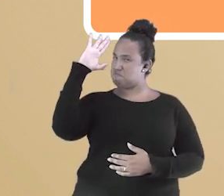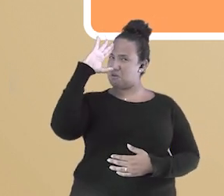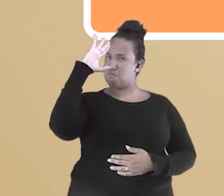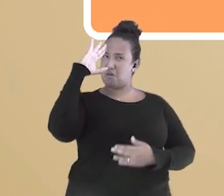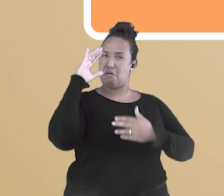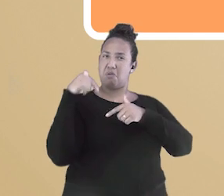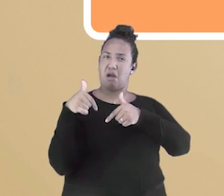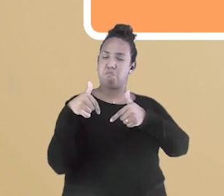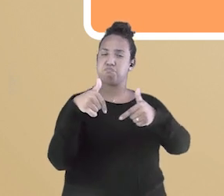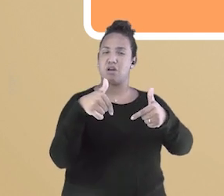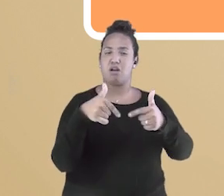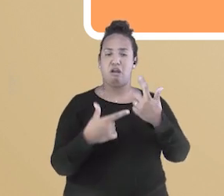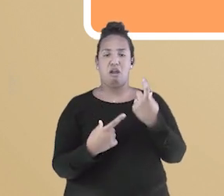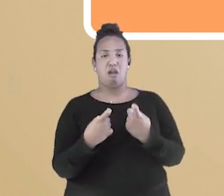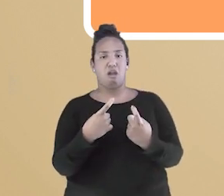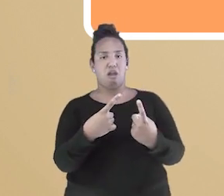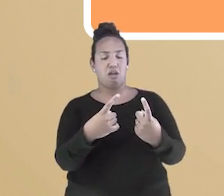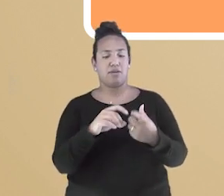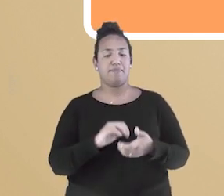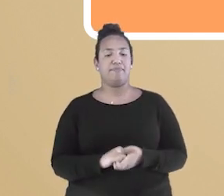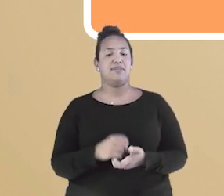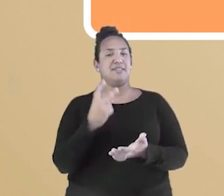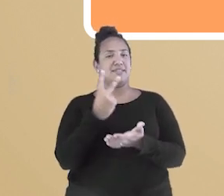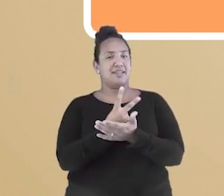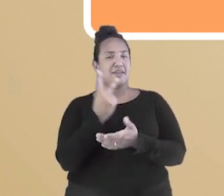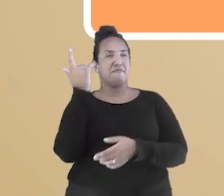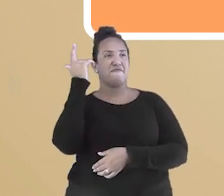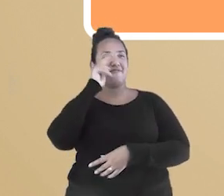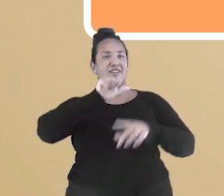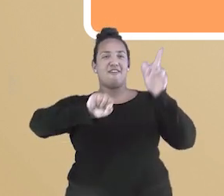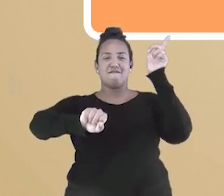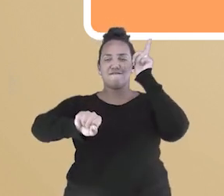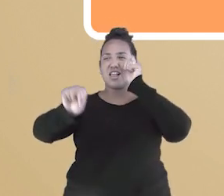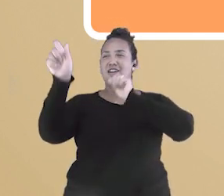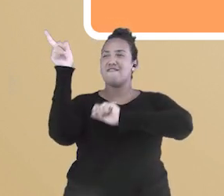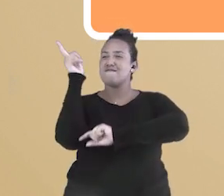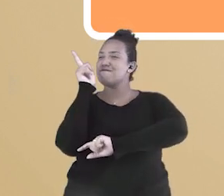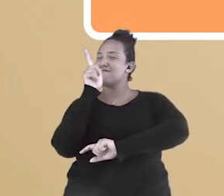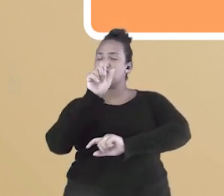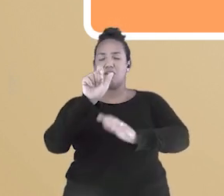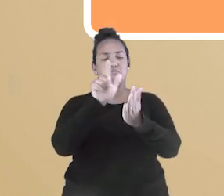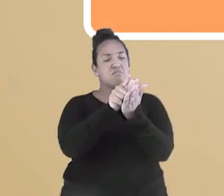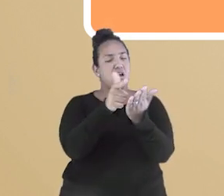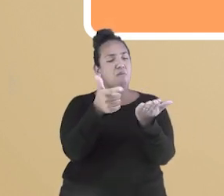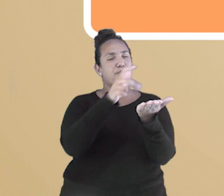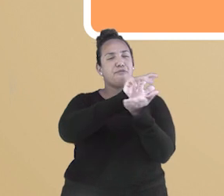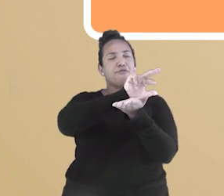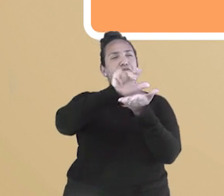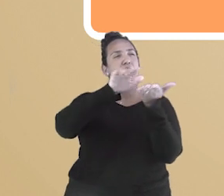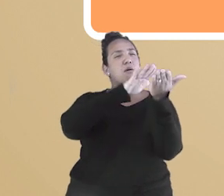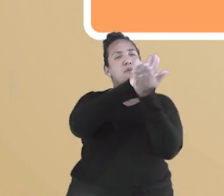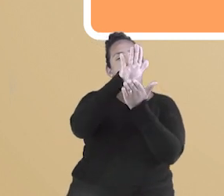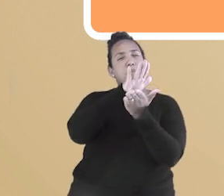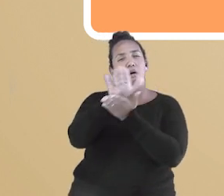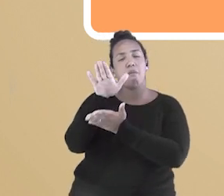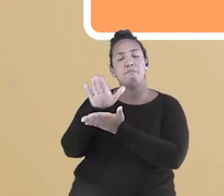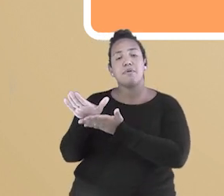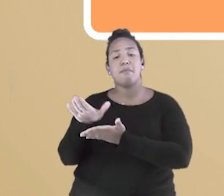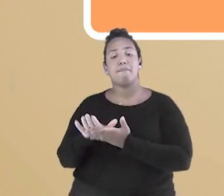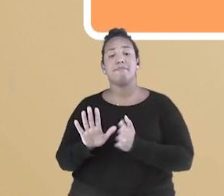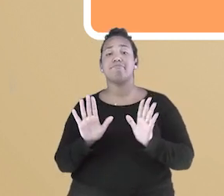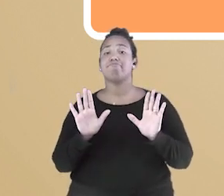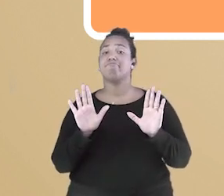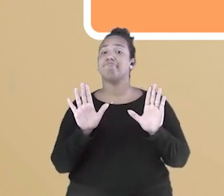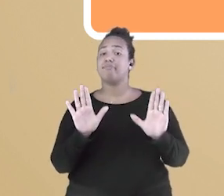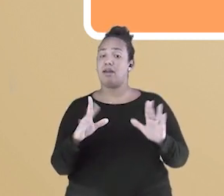A cada vitória, centenas de matérias de jornais e cartazes eram feitos. Porém, ao retornar da guerra,